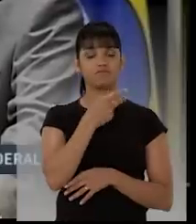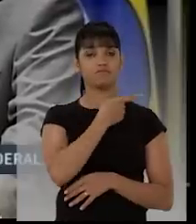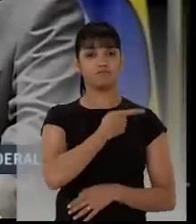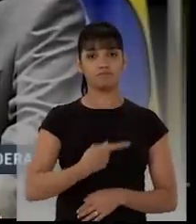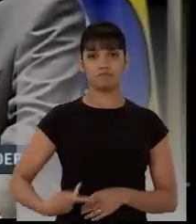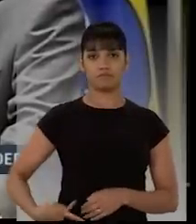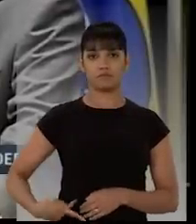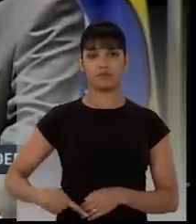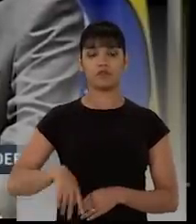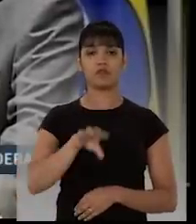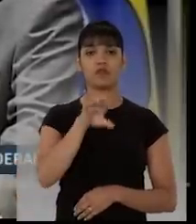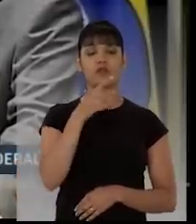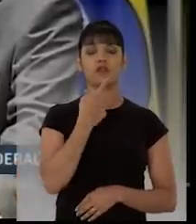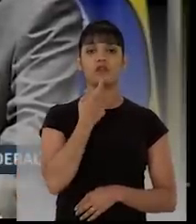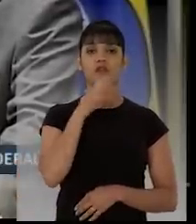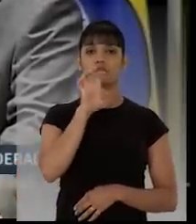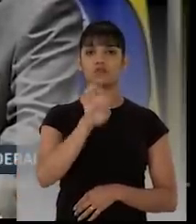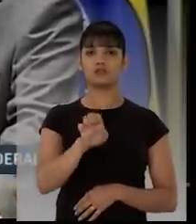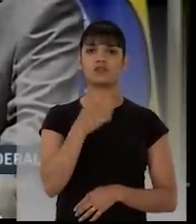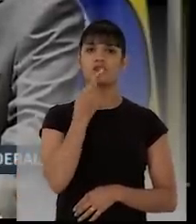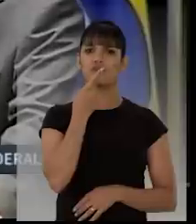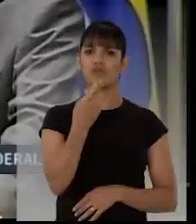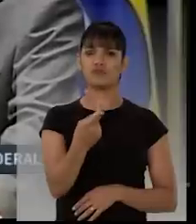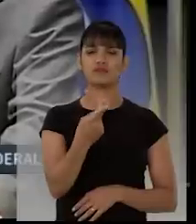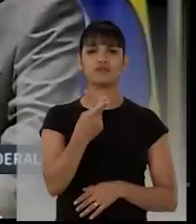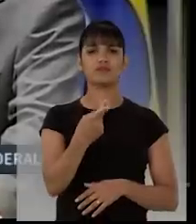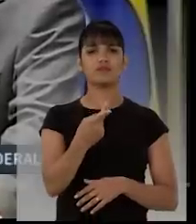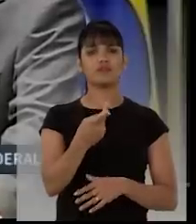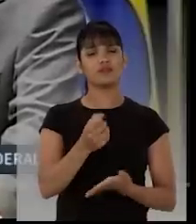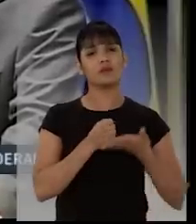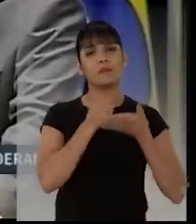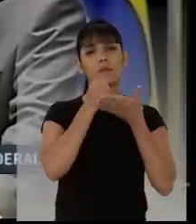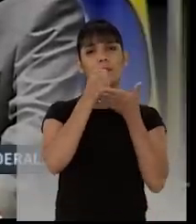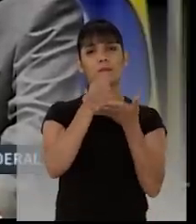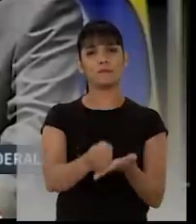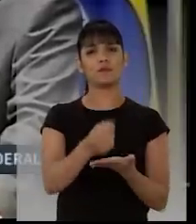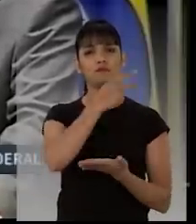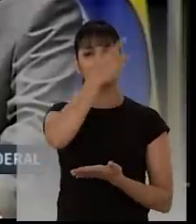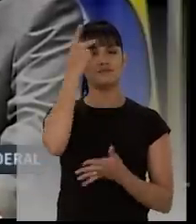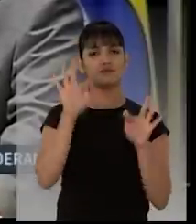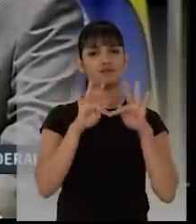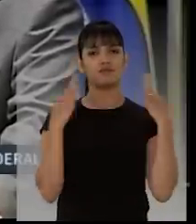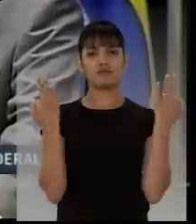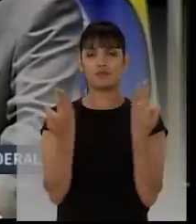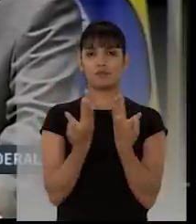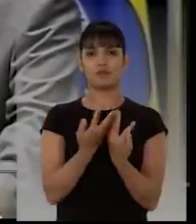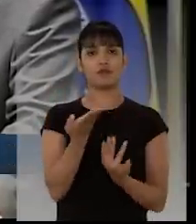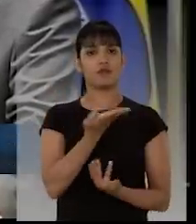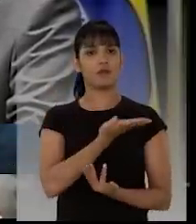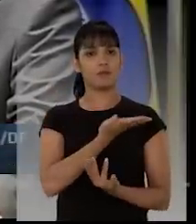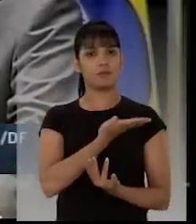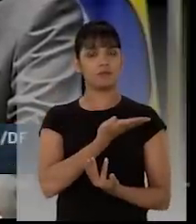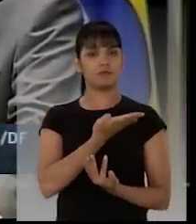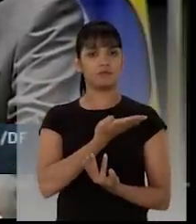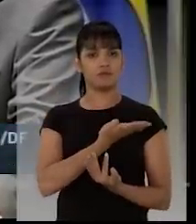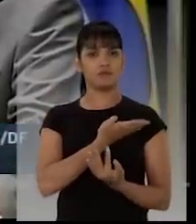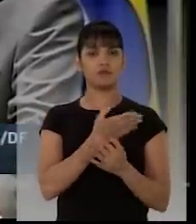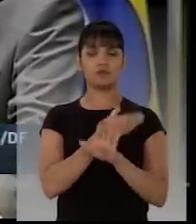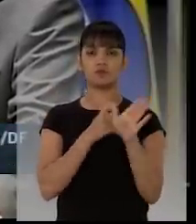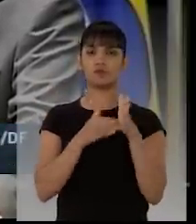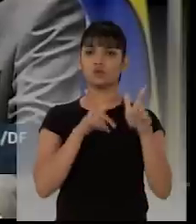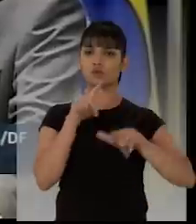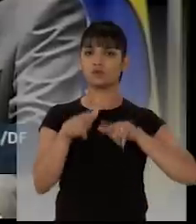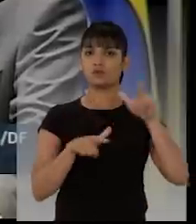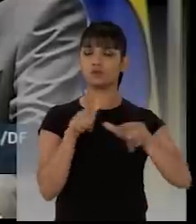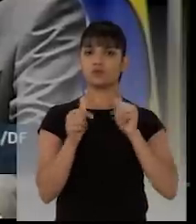Campos, manifesta sua profunda solidariedade com os familiares, amigos e correligionários de Eduardo